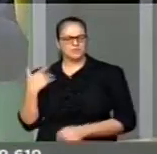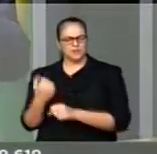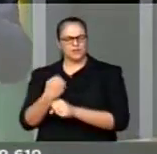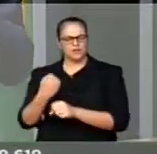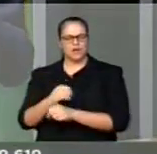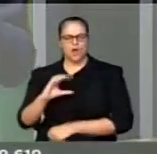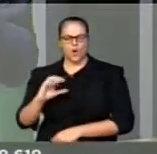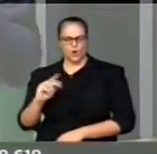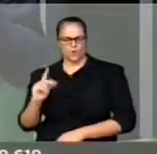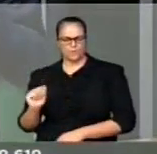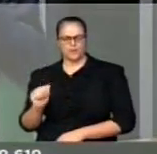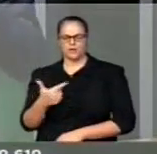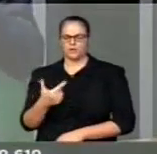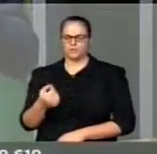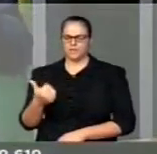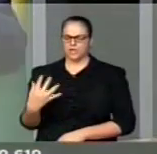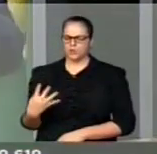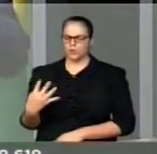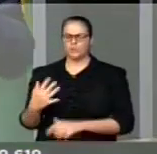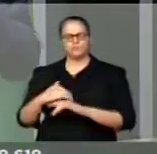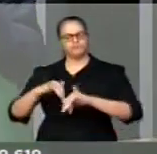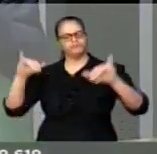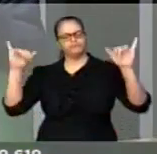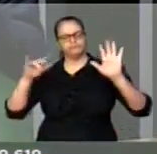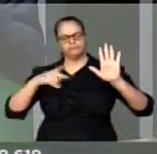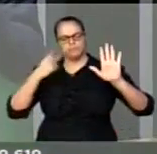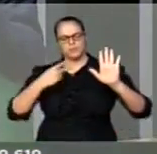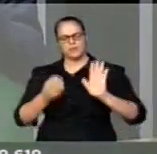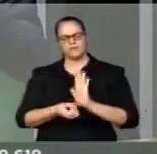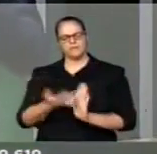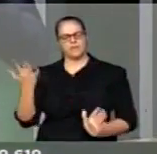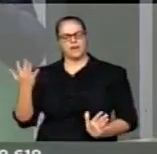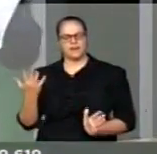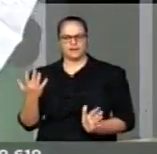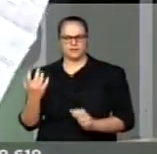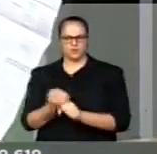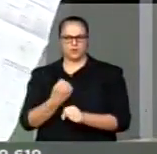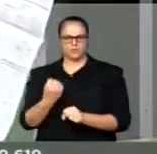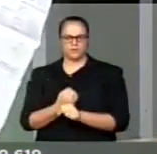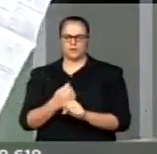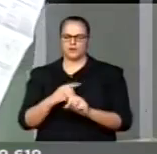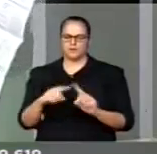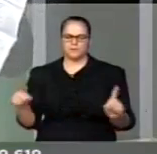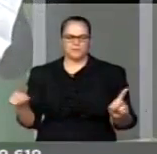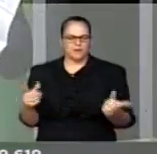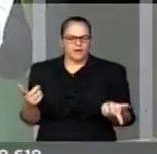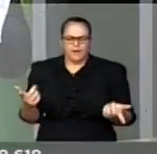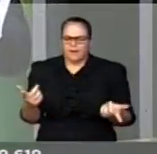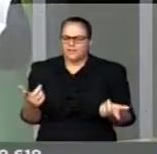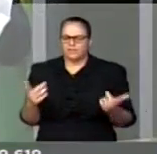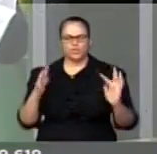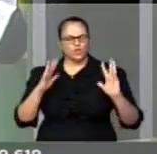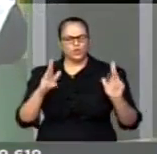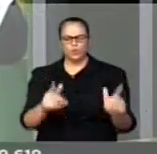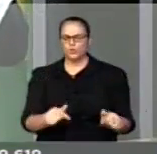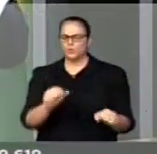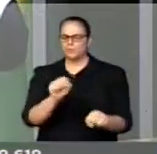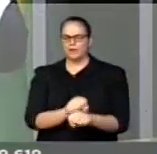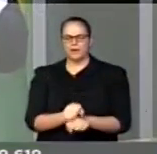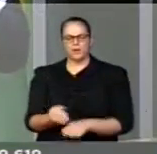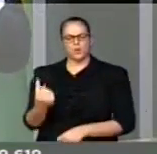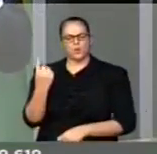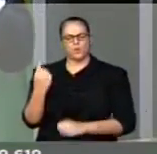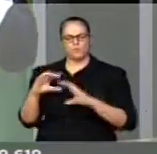anunciado várias obras lá no estado de Ceará, somente o Castelão ficou praticamente pronto. as demais obras, todas elas